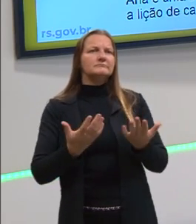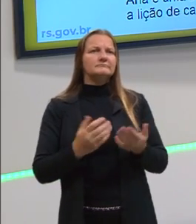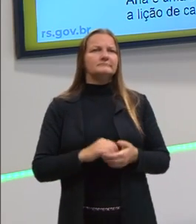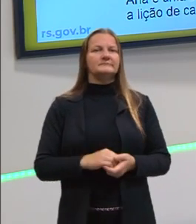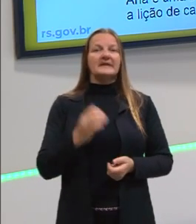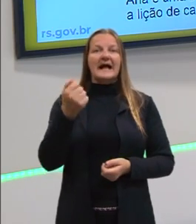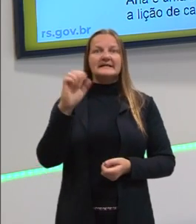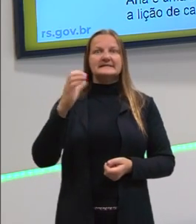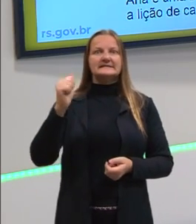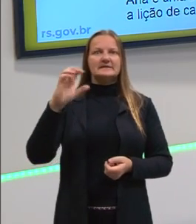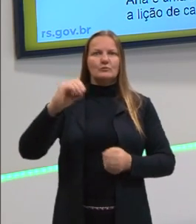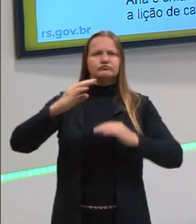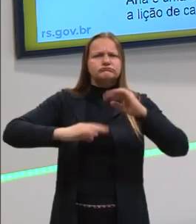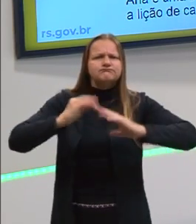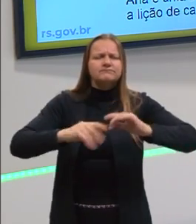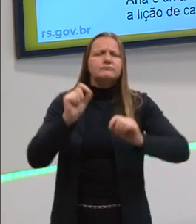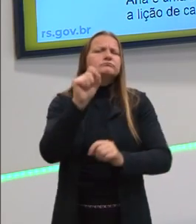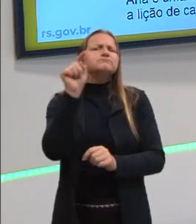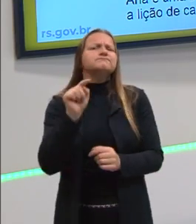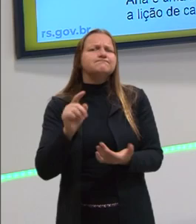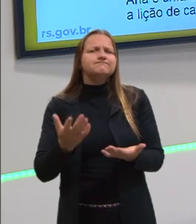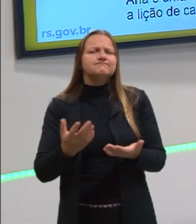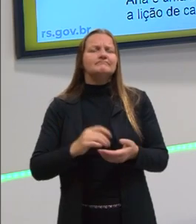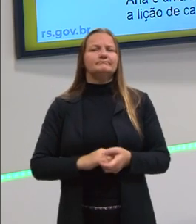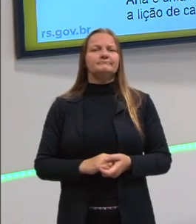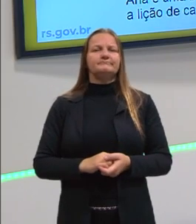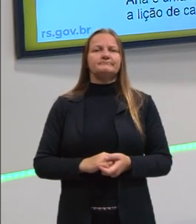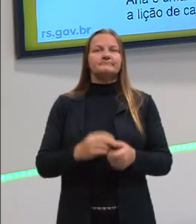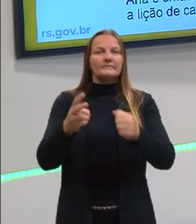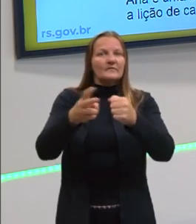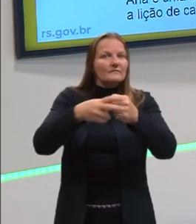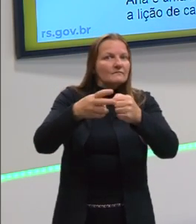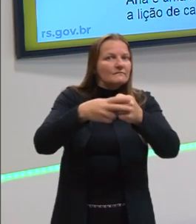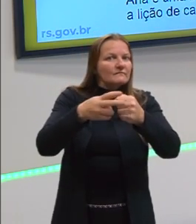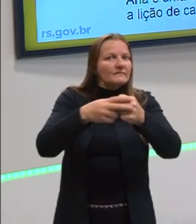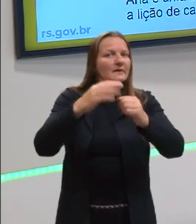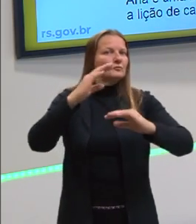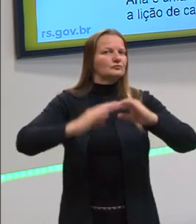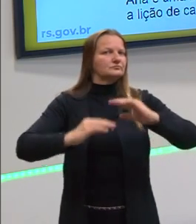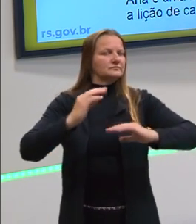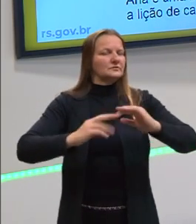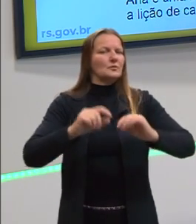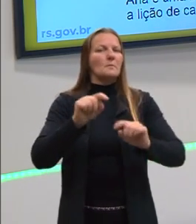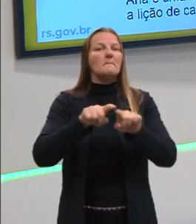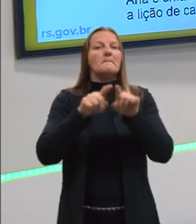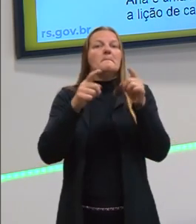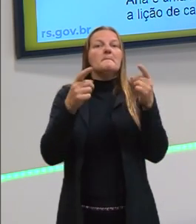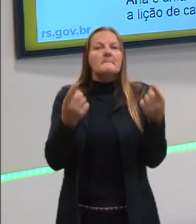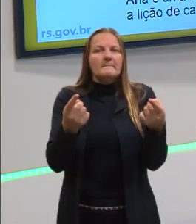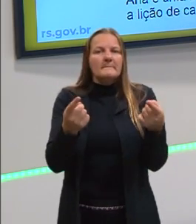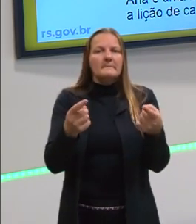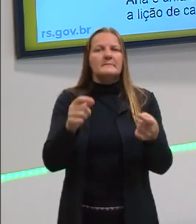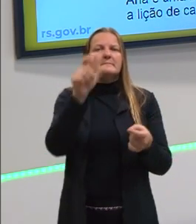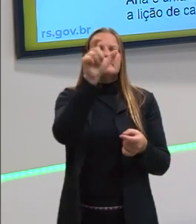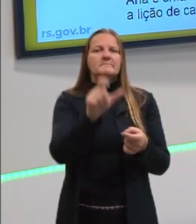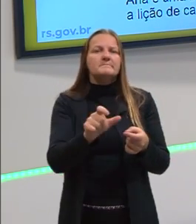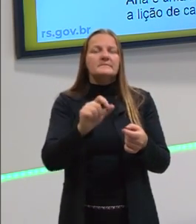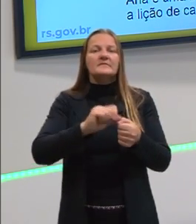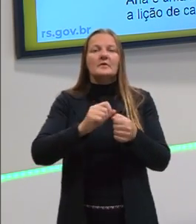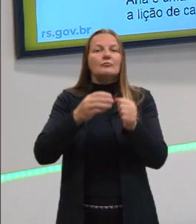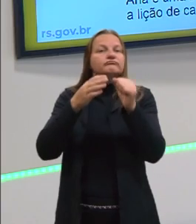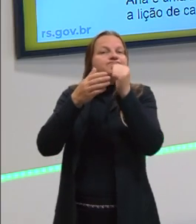Eu preciso de alguém que faça a oração, faça o verbo, faça aquela ação. Mas a pessoa que fez a ação não